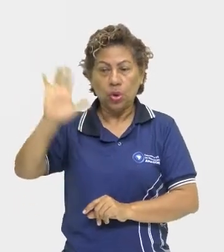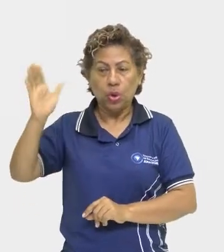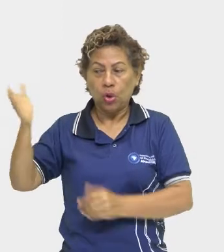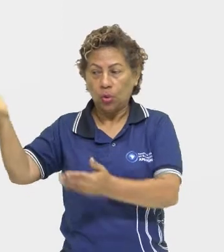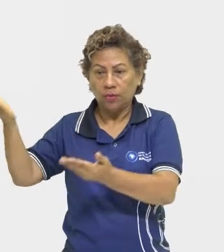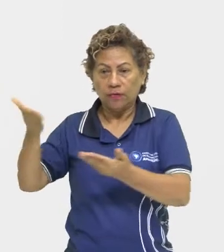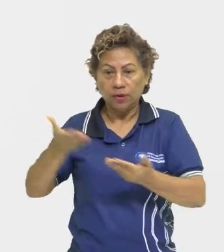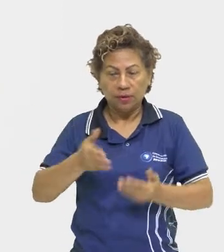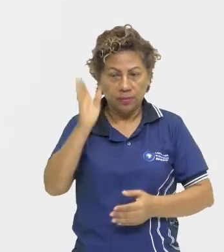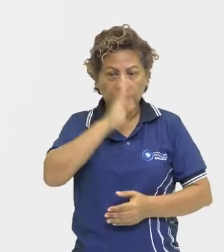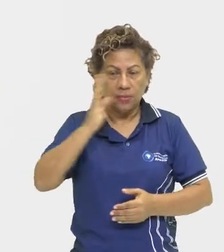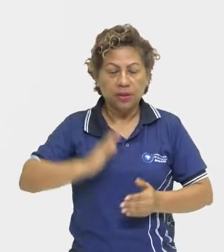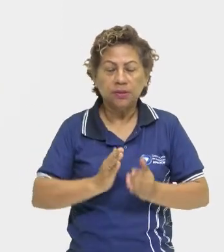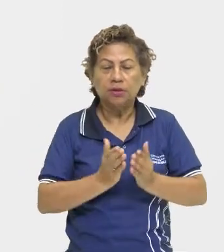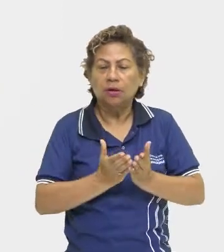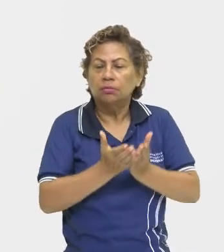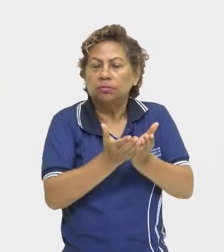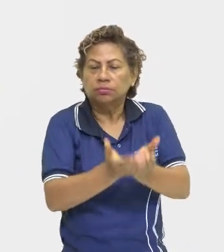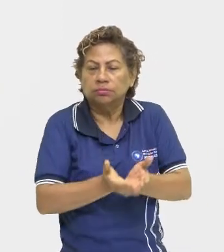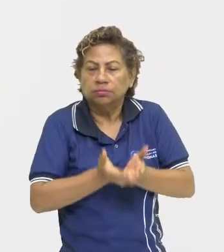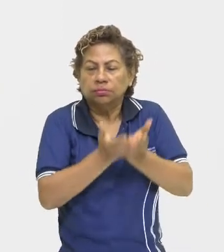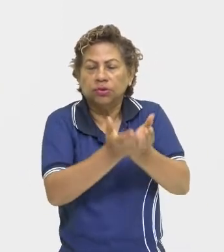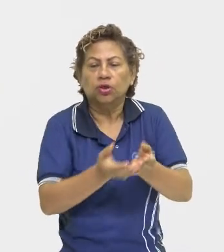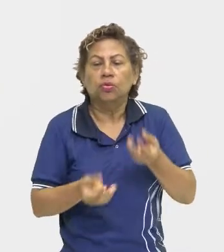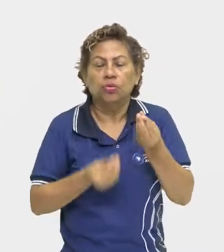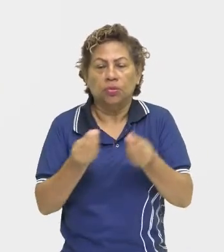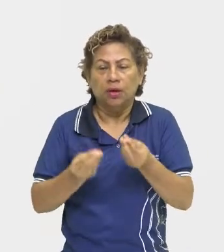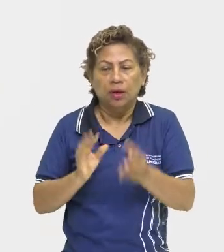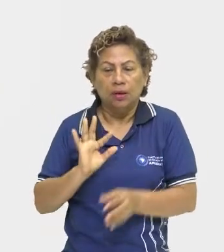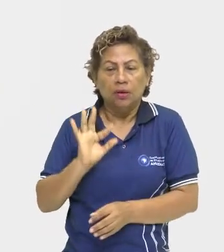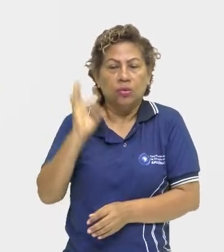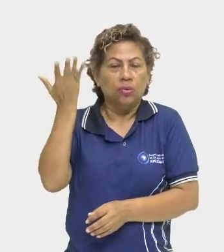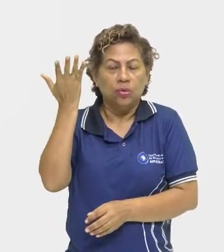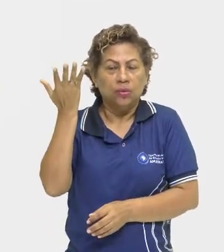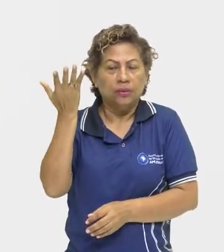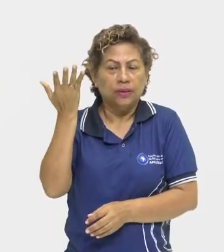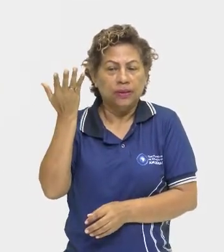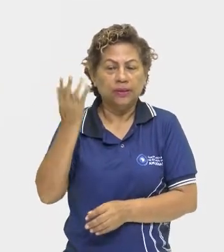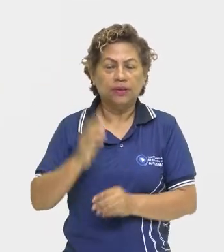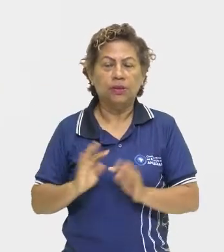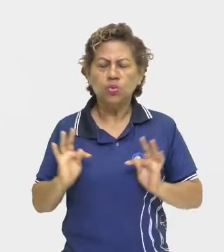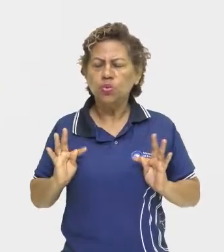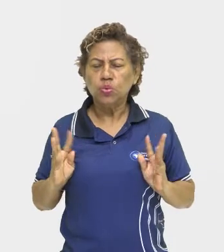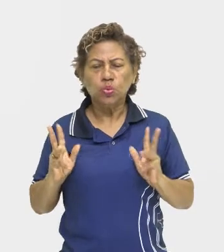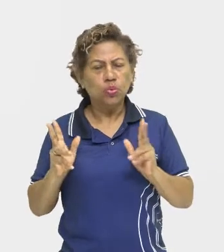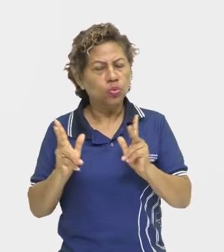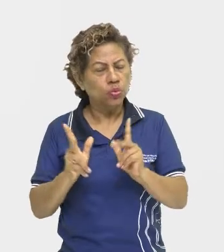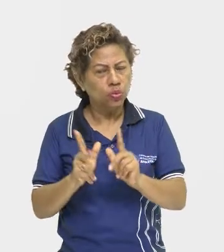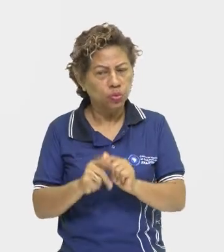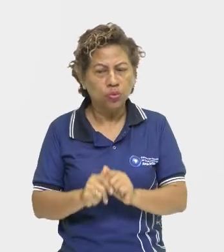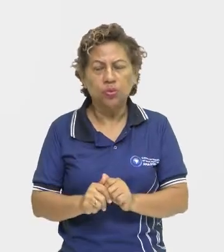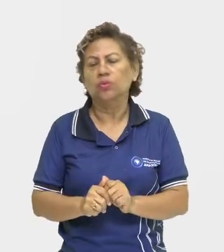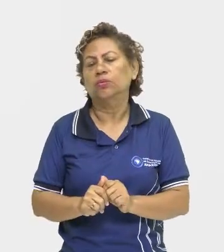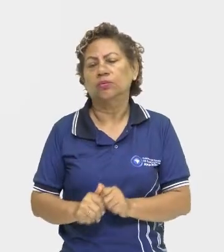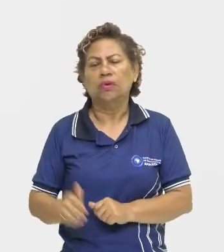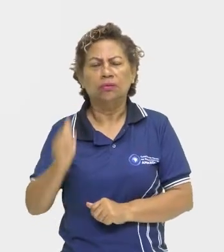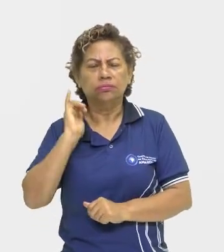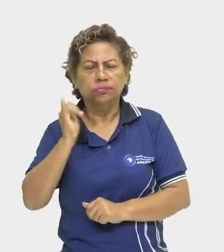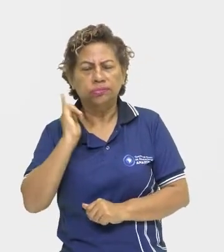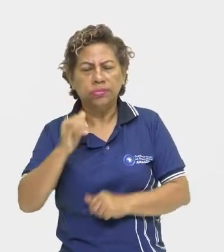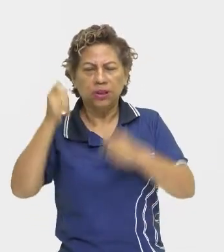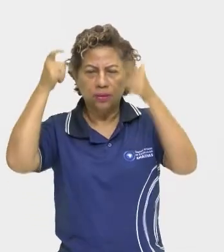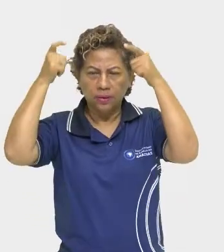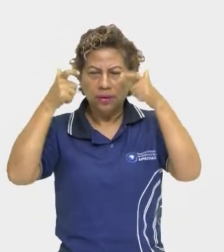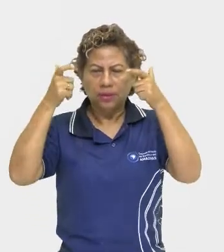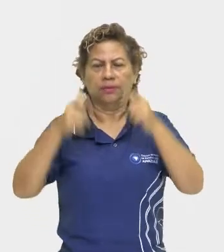como aconteceu o desembarque, o desembarque no Brasil, naquela época não era chamado de